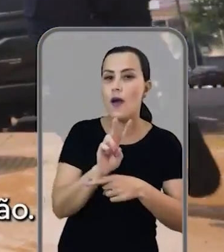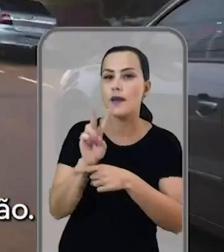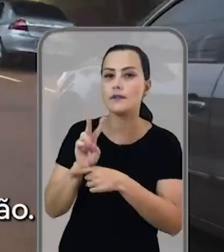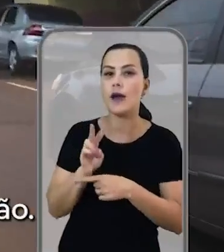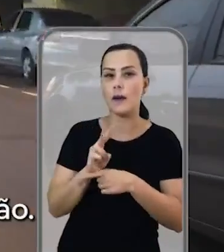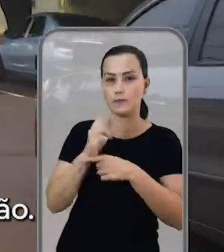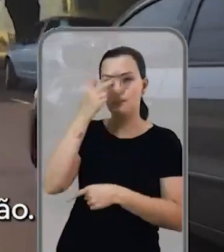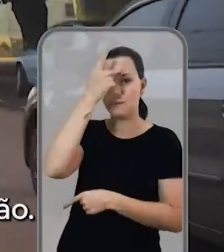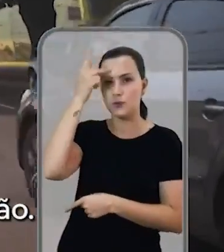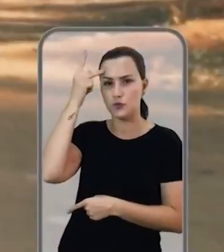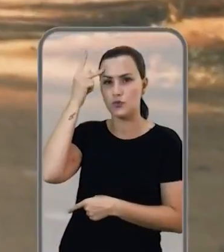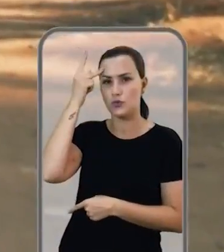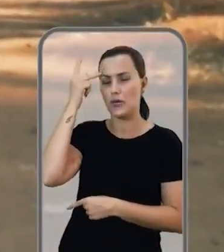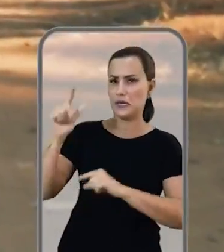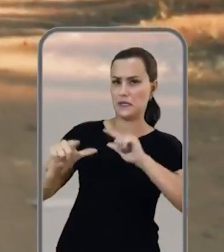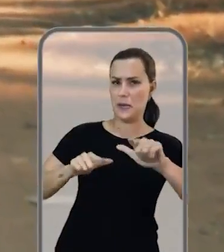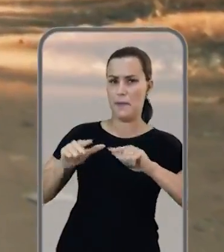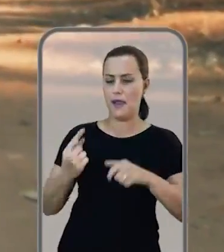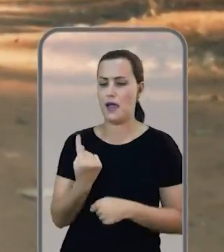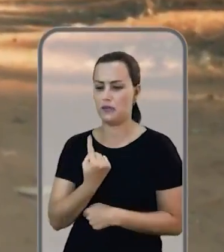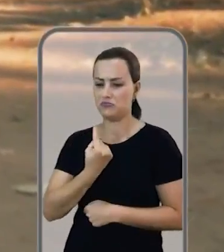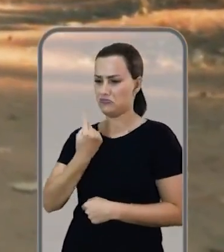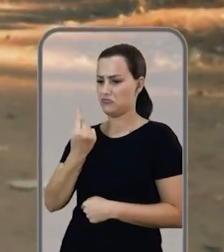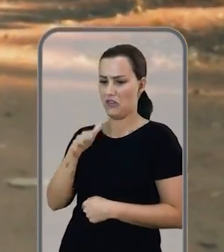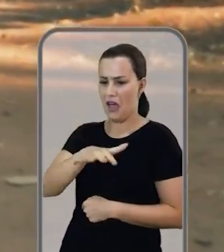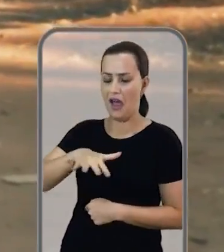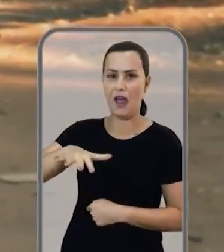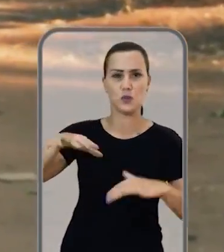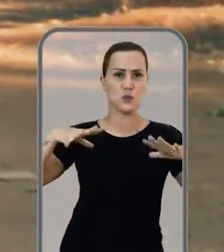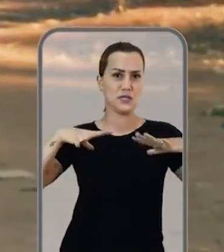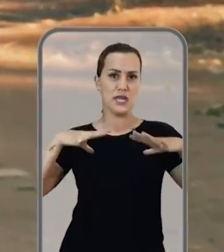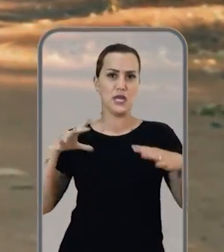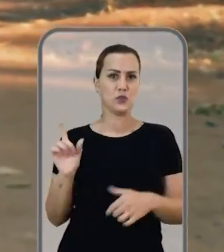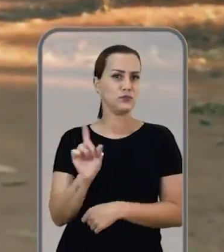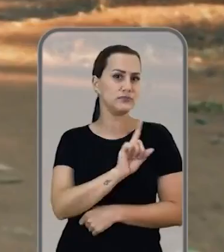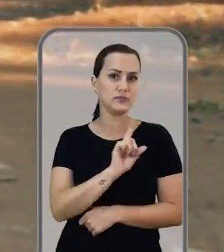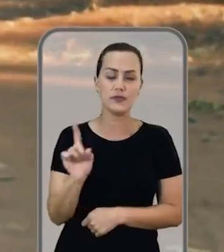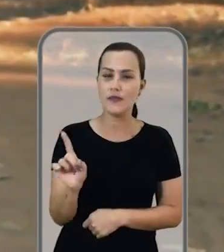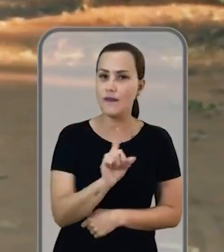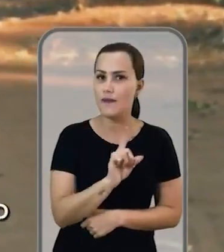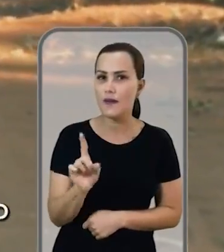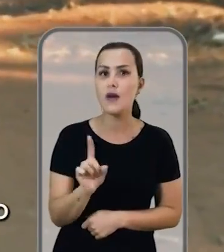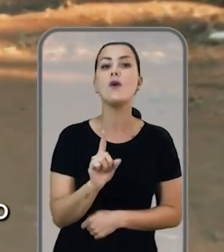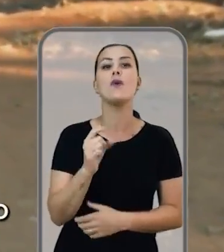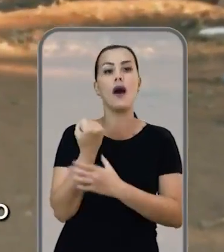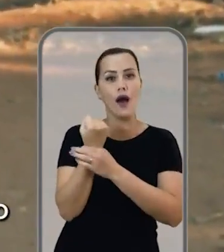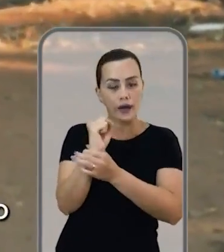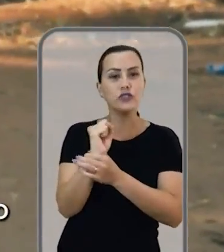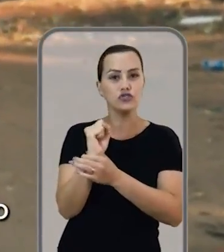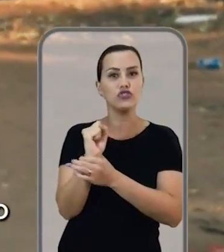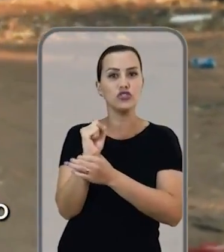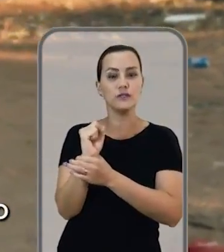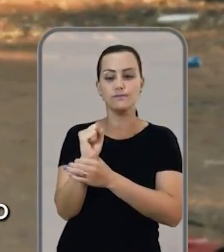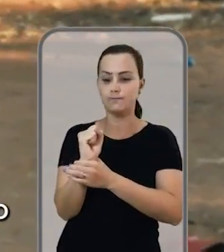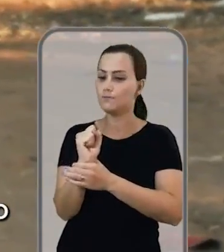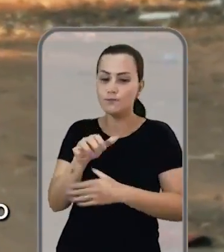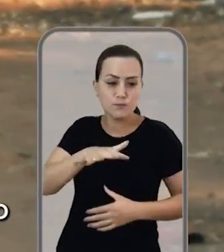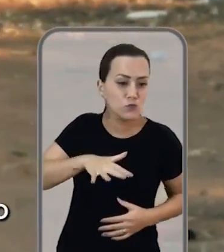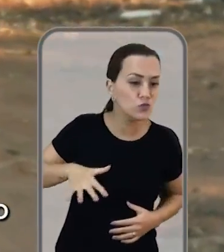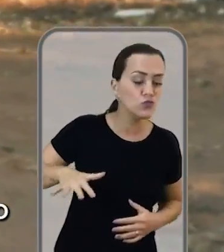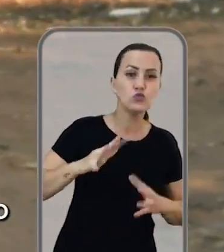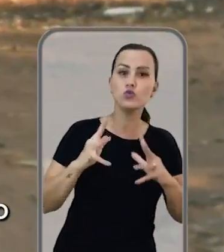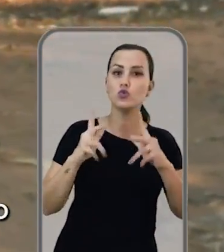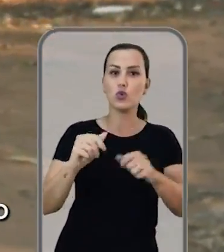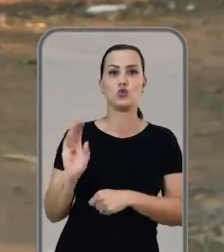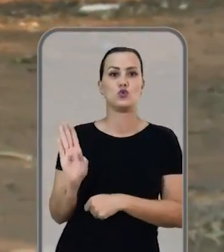pelas áreas do centro, não. Nós vamos garantir que a Guarda Civil, qualificada e bem remunerada, atuem